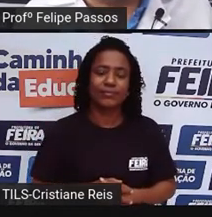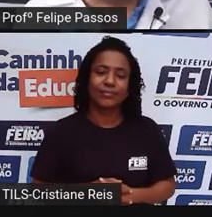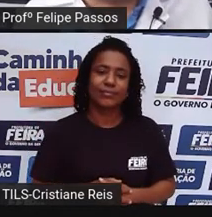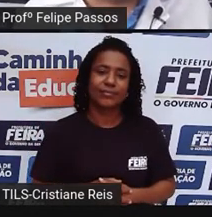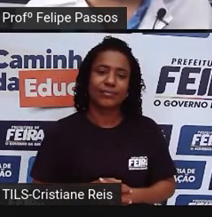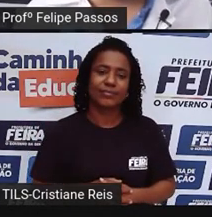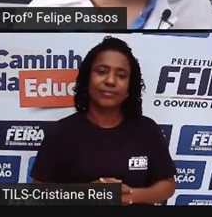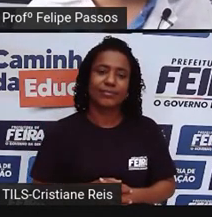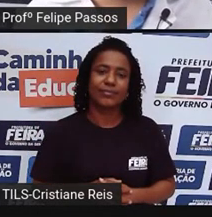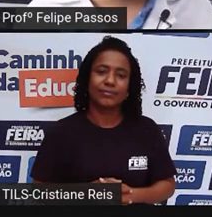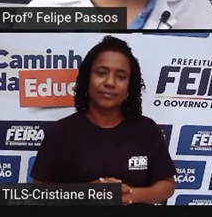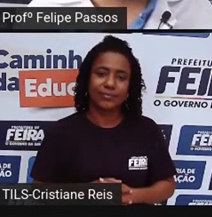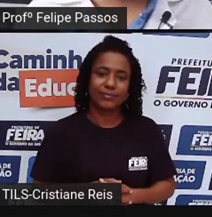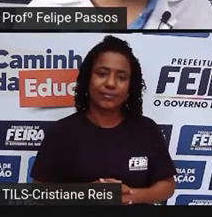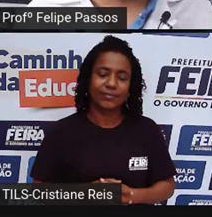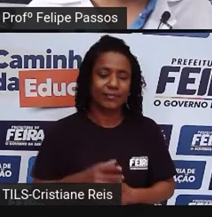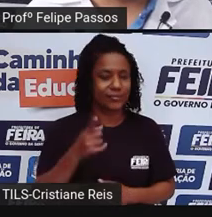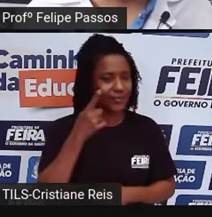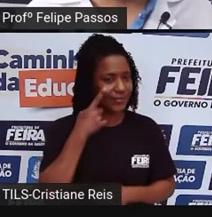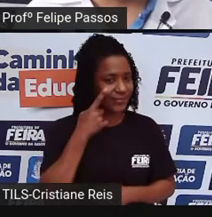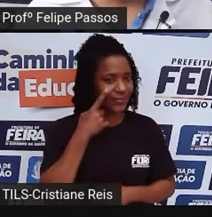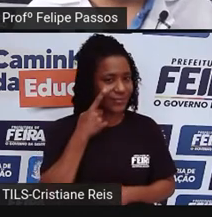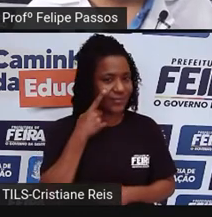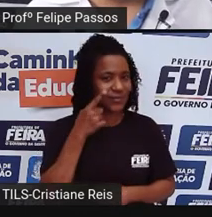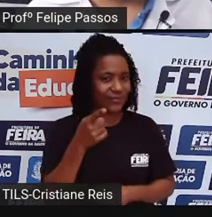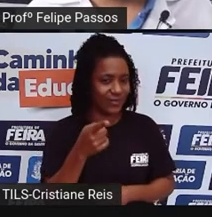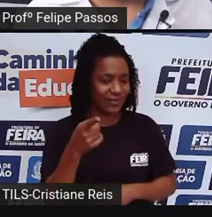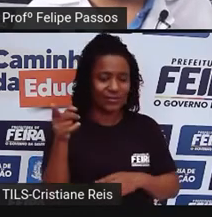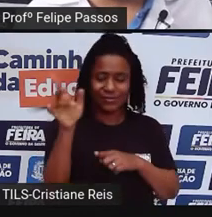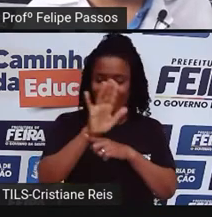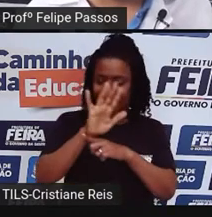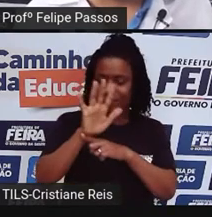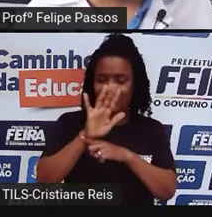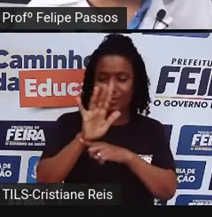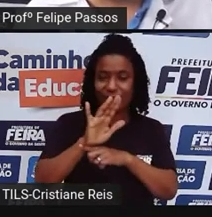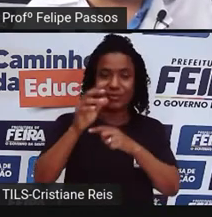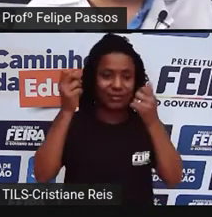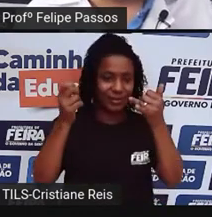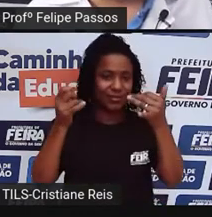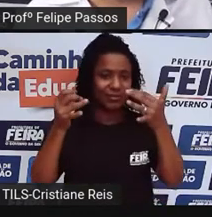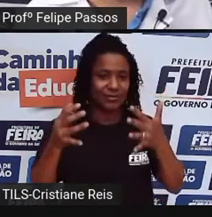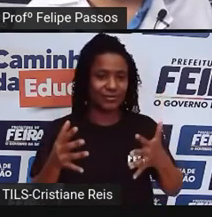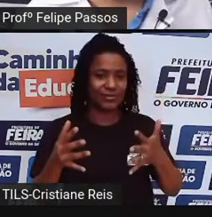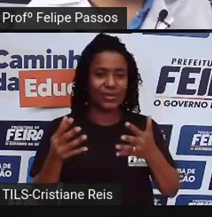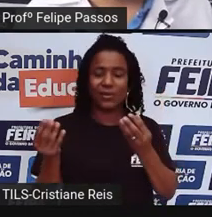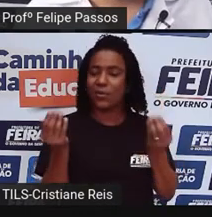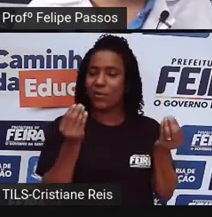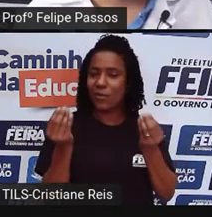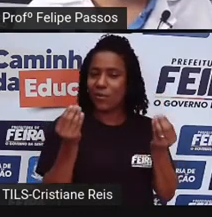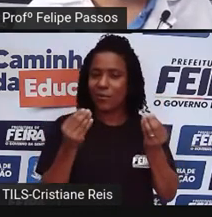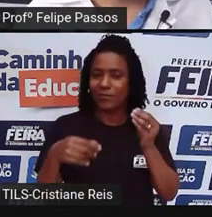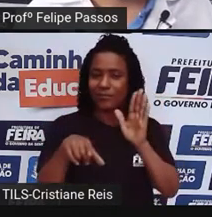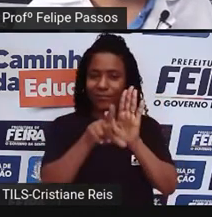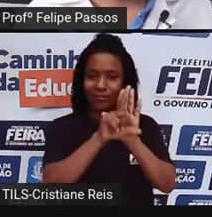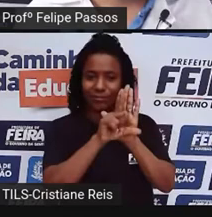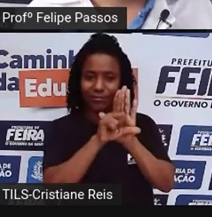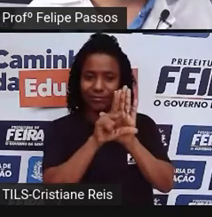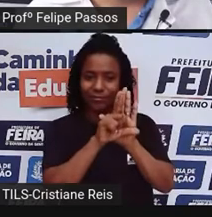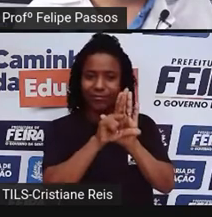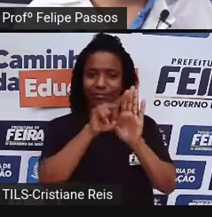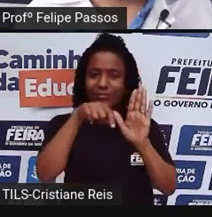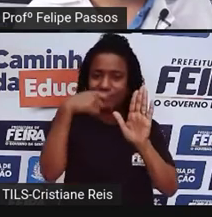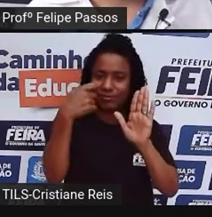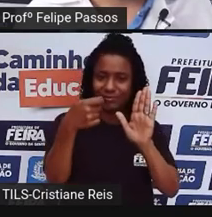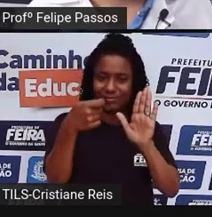Bom, a gente vai assistir agora um videozinho que ele fala justamente sobre essas leis e sinais de trânsito. Certo?